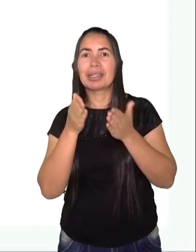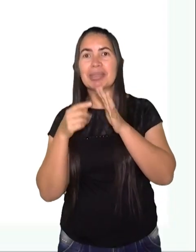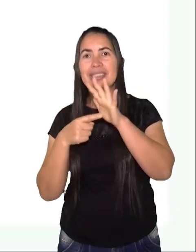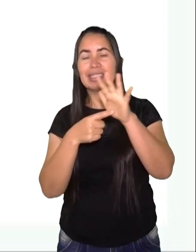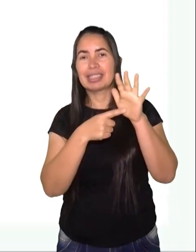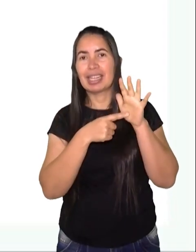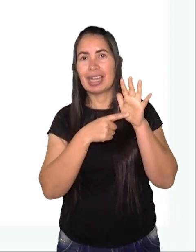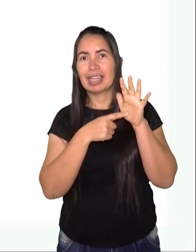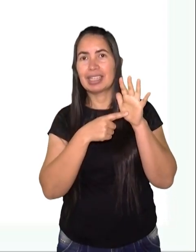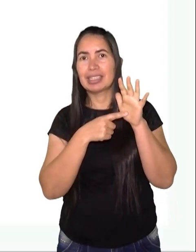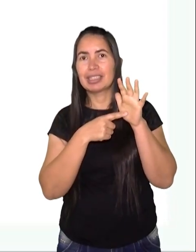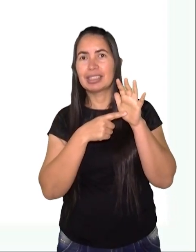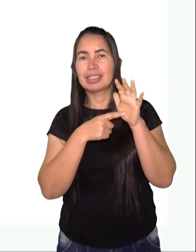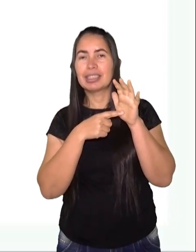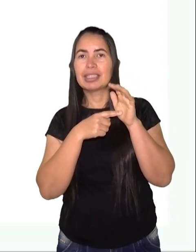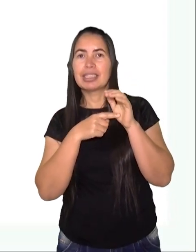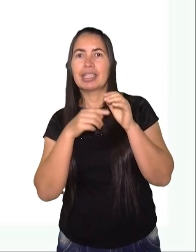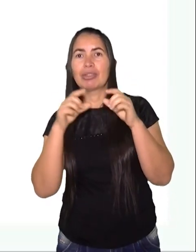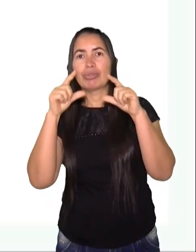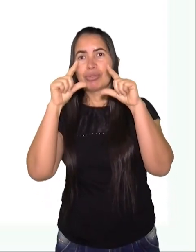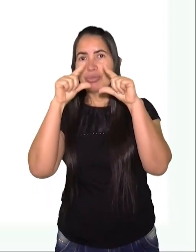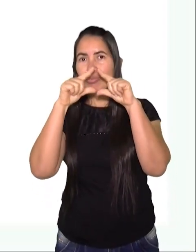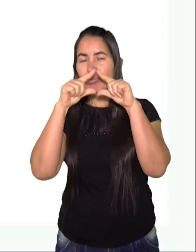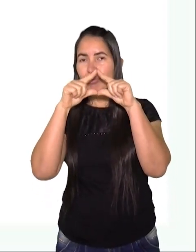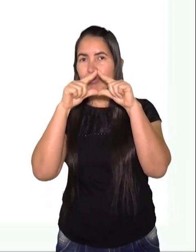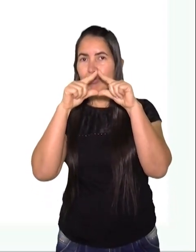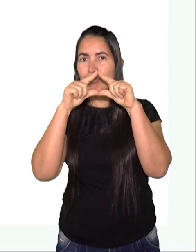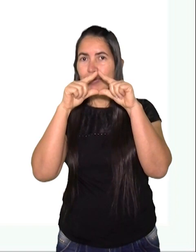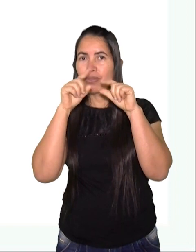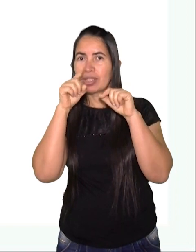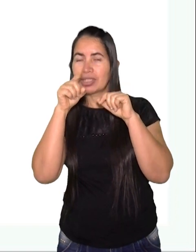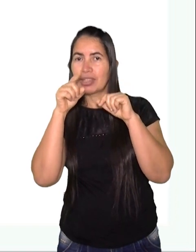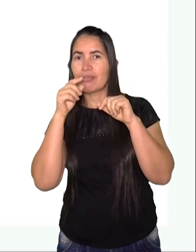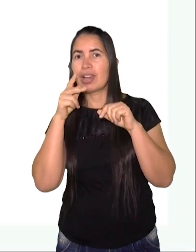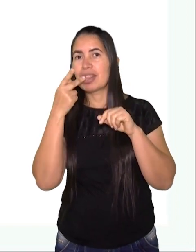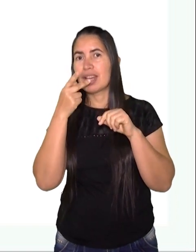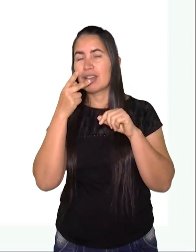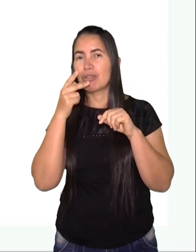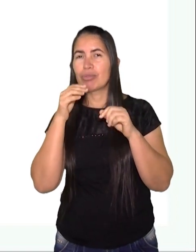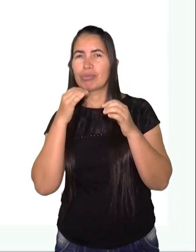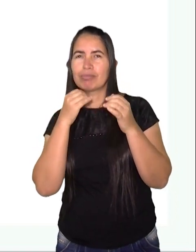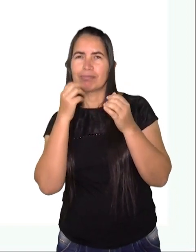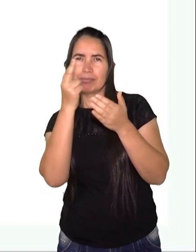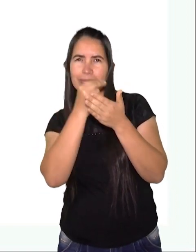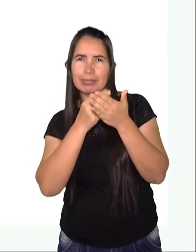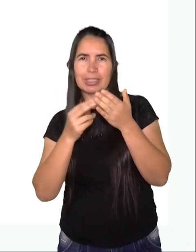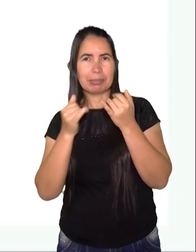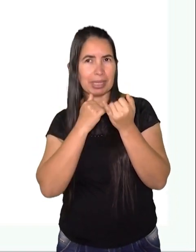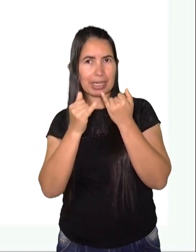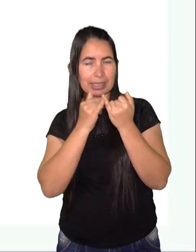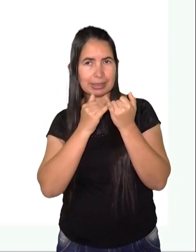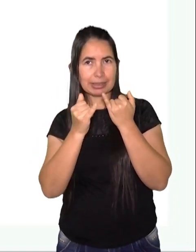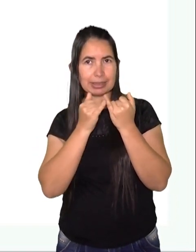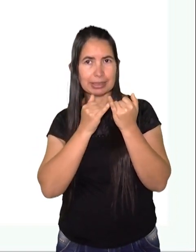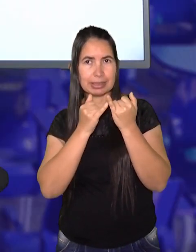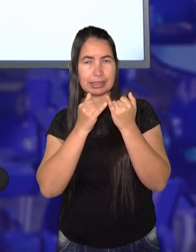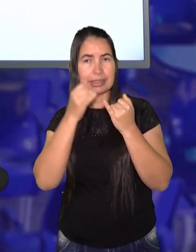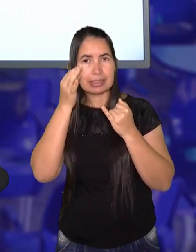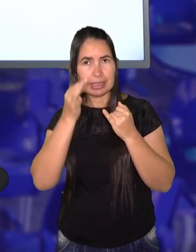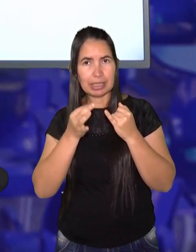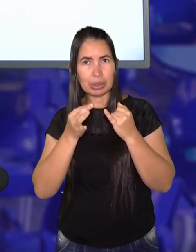Agora eu vou apresentar alguns sólidos geométricos e você vai tentar me dizer uma figura que se parece com eles.